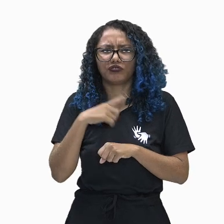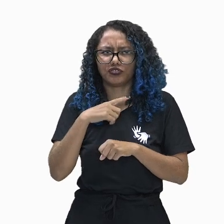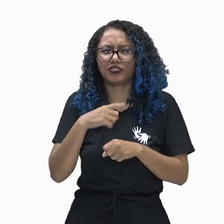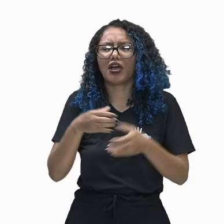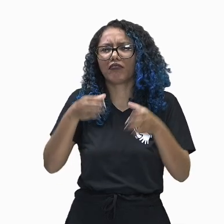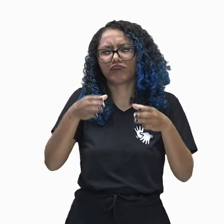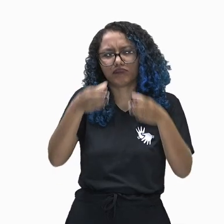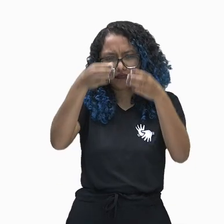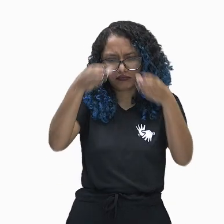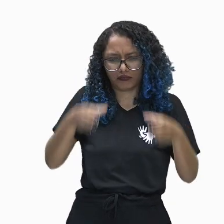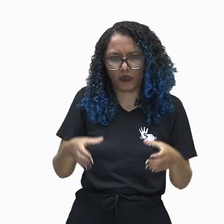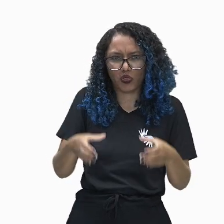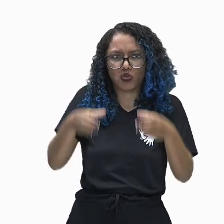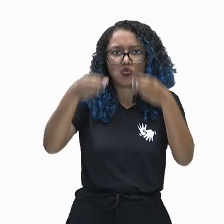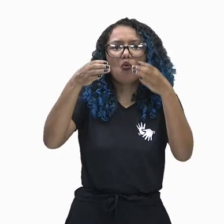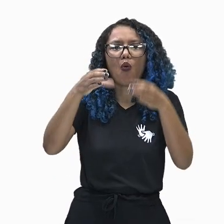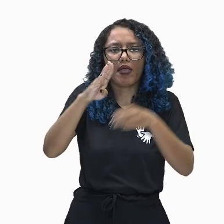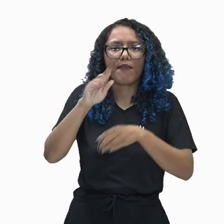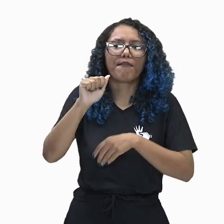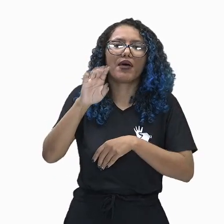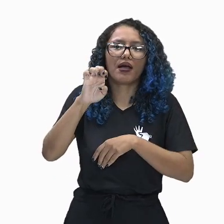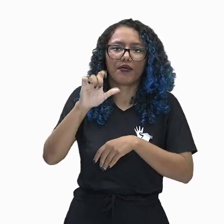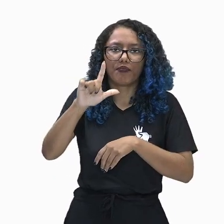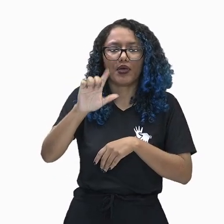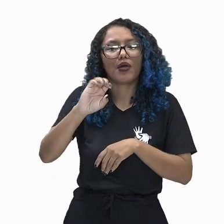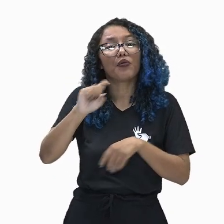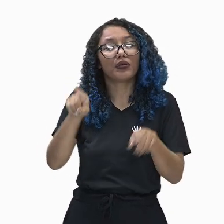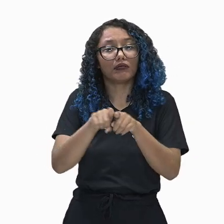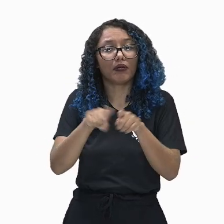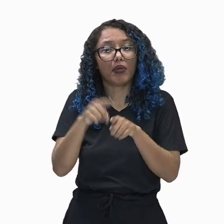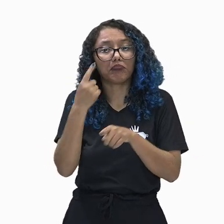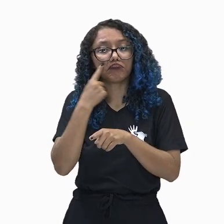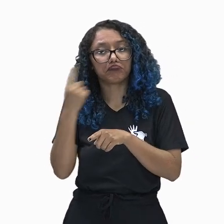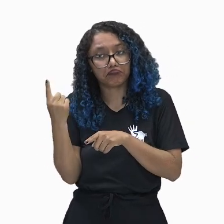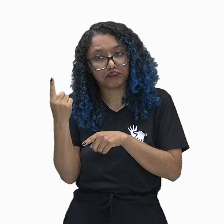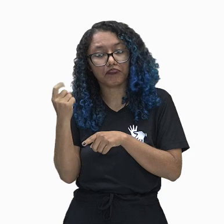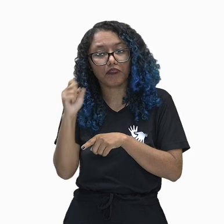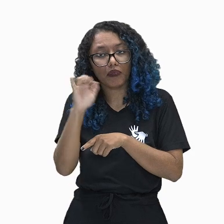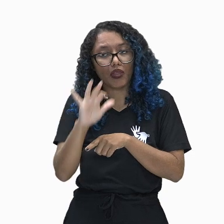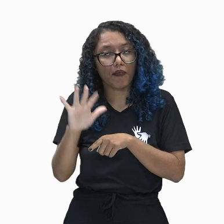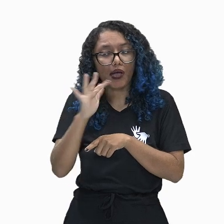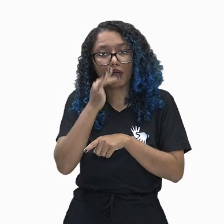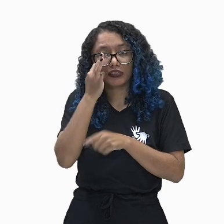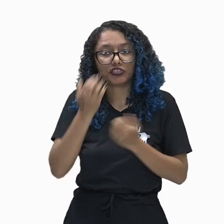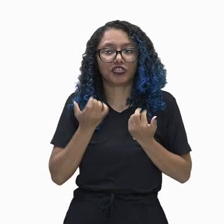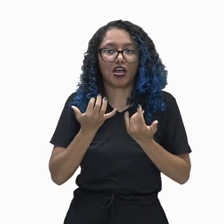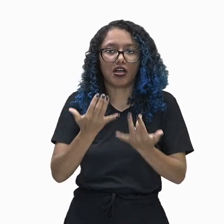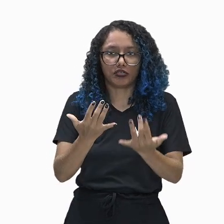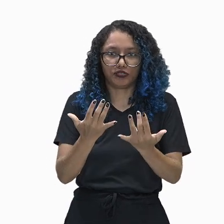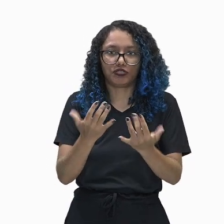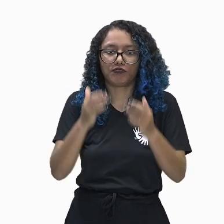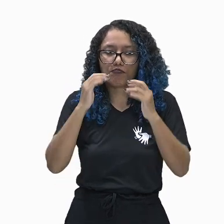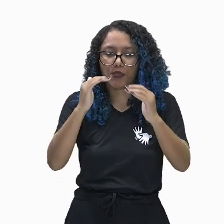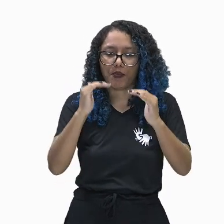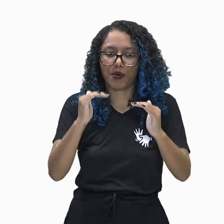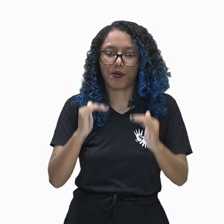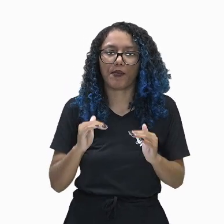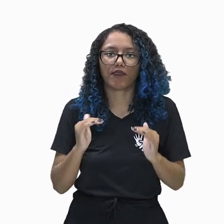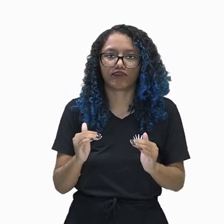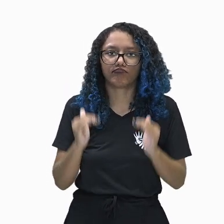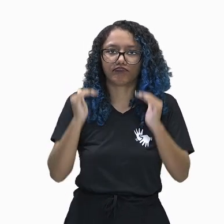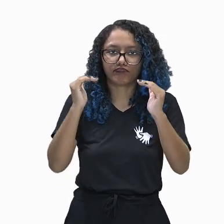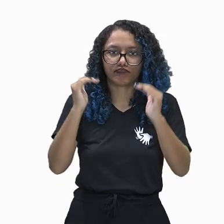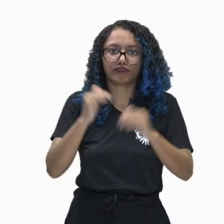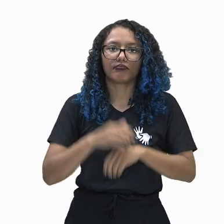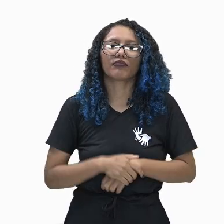Os jardins suspensos, que é essa imagem linda que vocês têm aí na tela de vocês, que é, como eu falei para vocês, uma